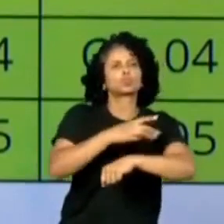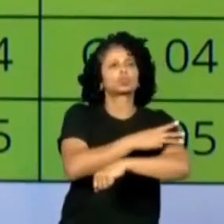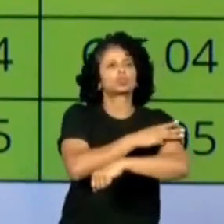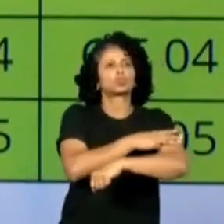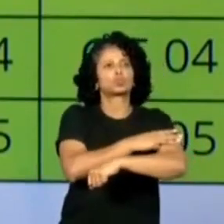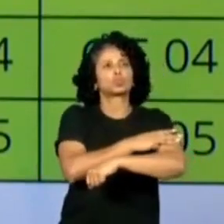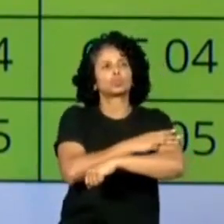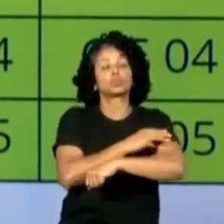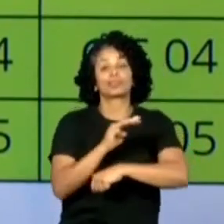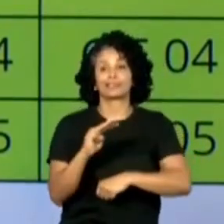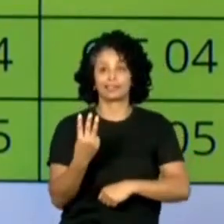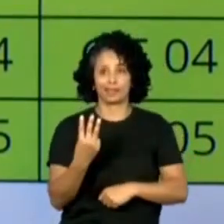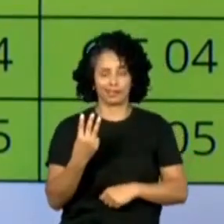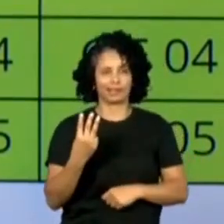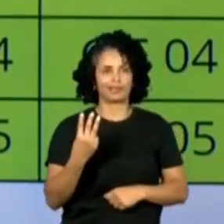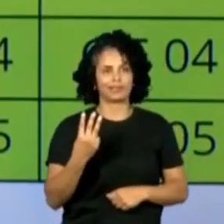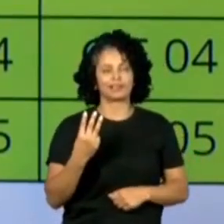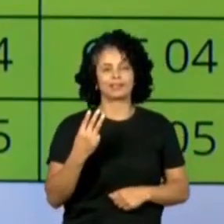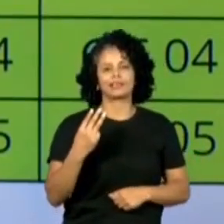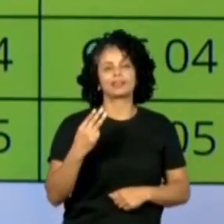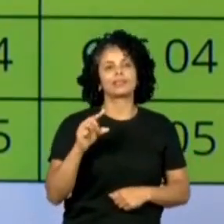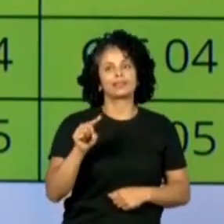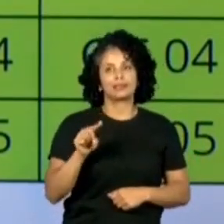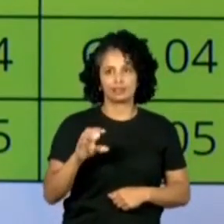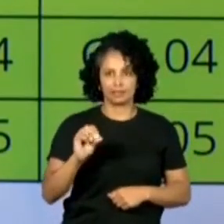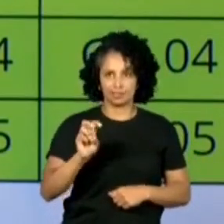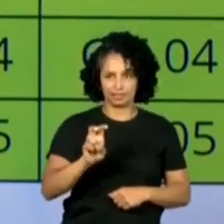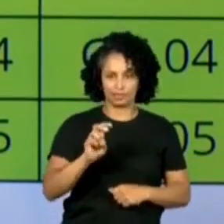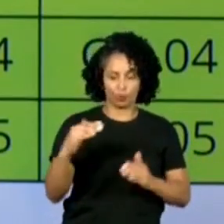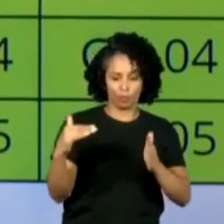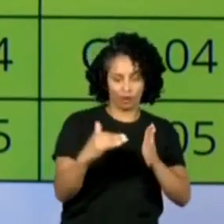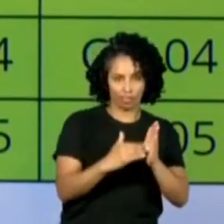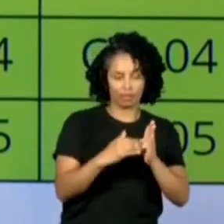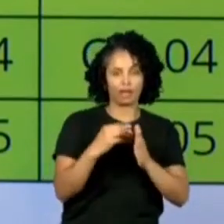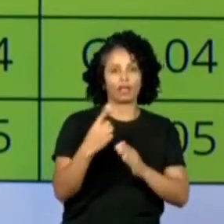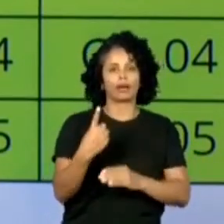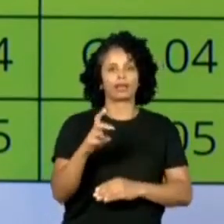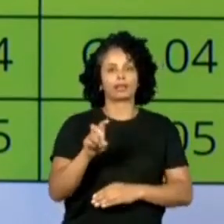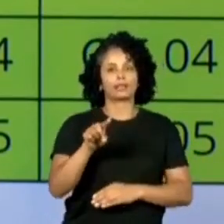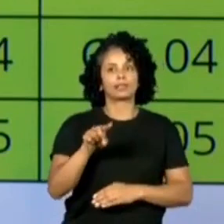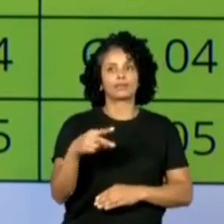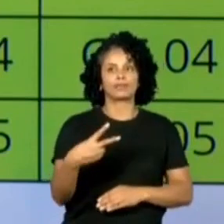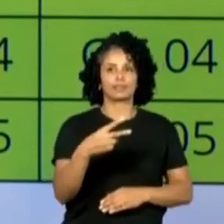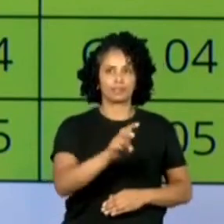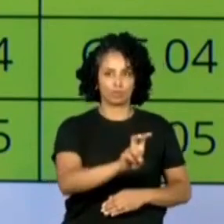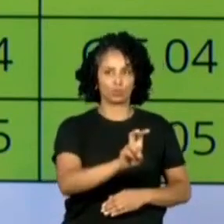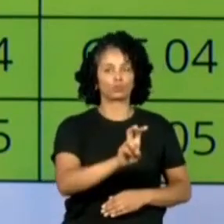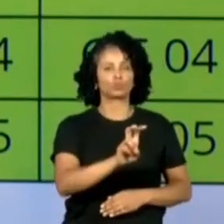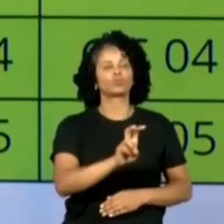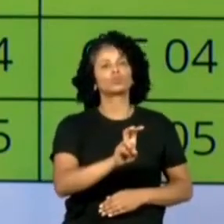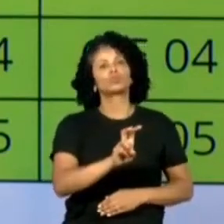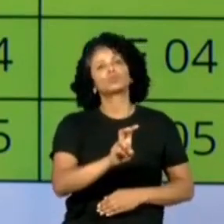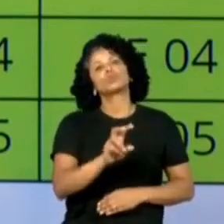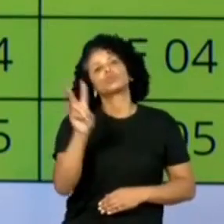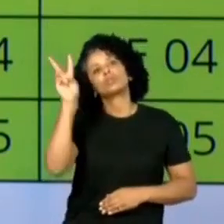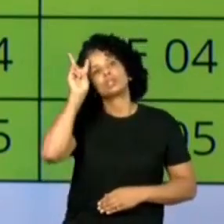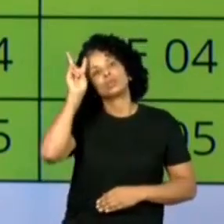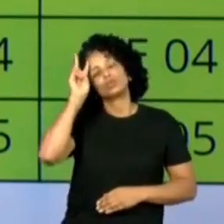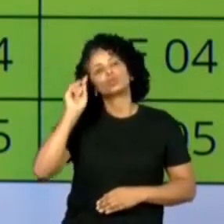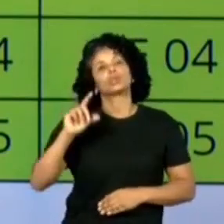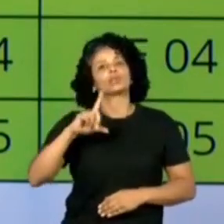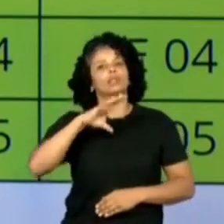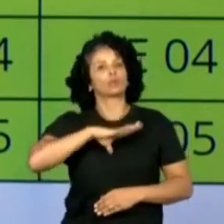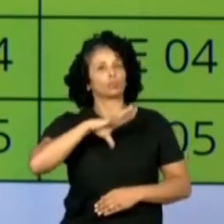15h05, que seria das 3h05, né? Às 15h25, que é das 3h25. Então, na segunda você vai ver língua